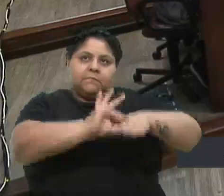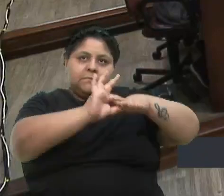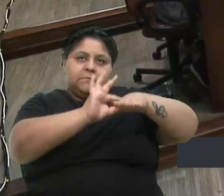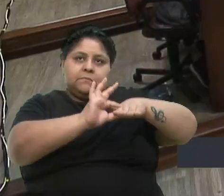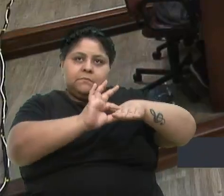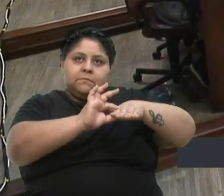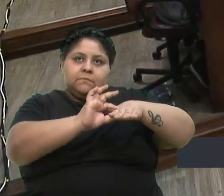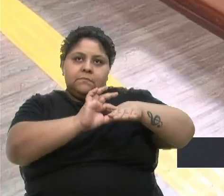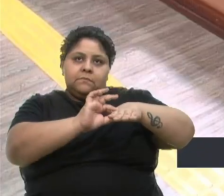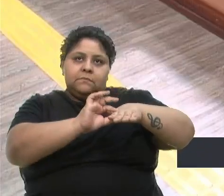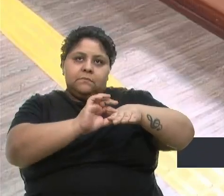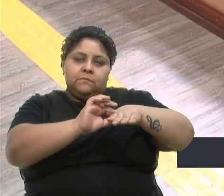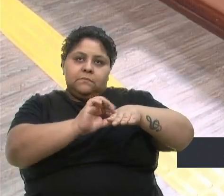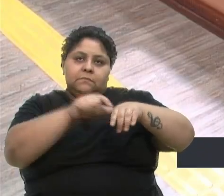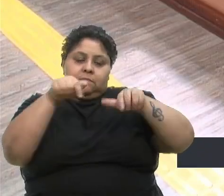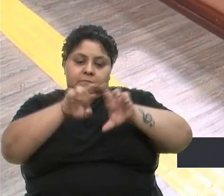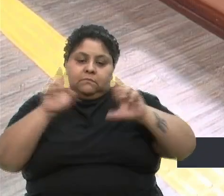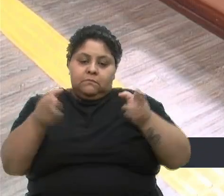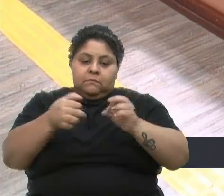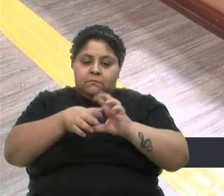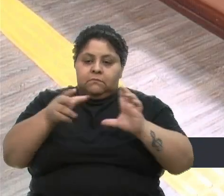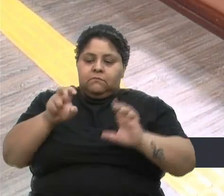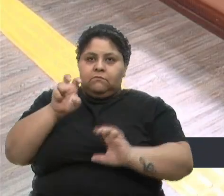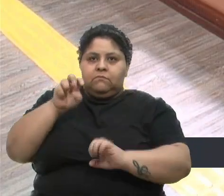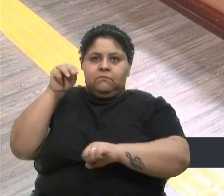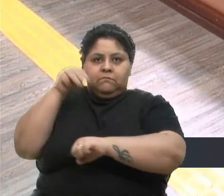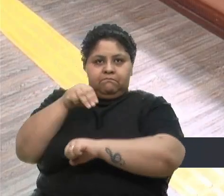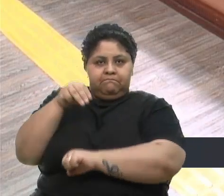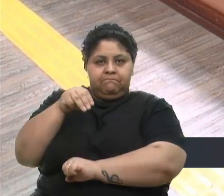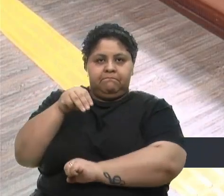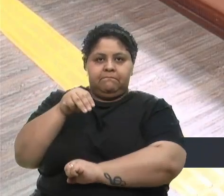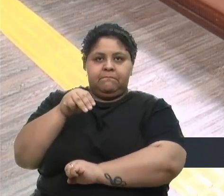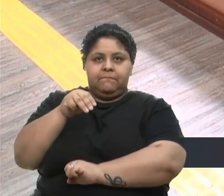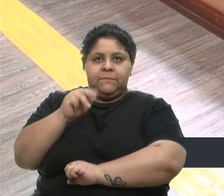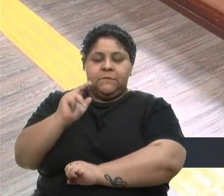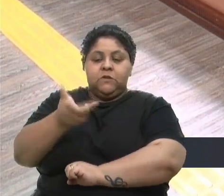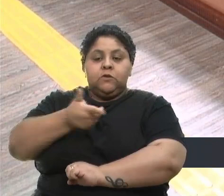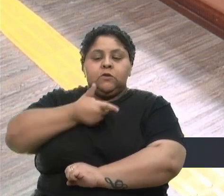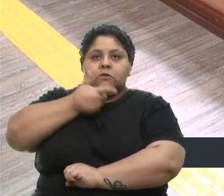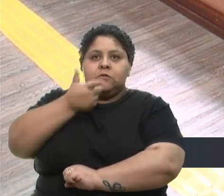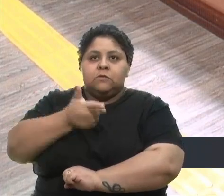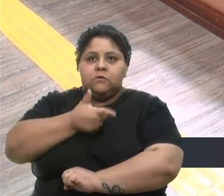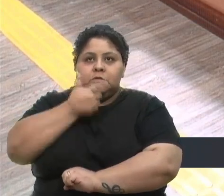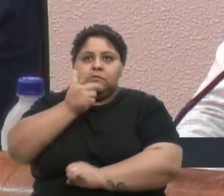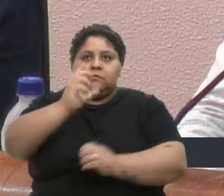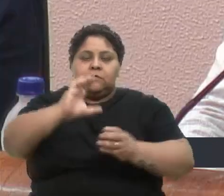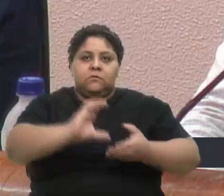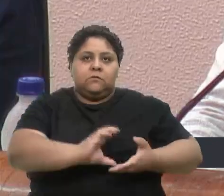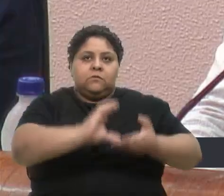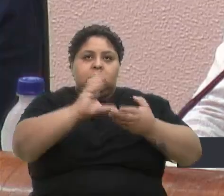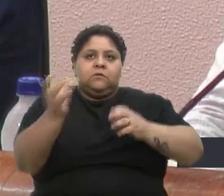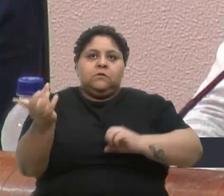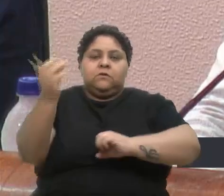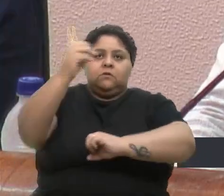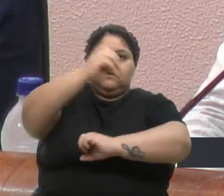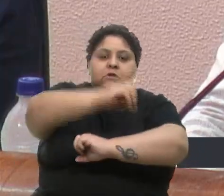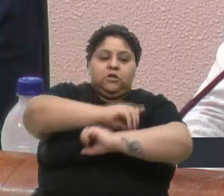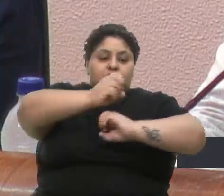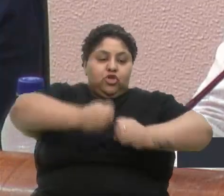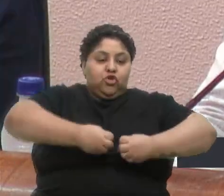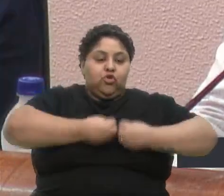Essa sessão ordinária abre espaço de cinco minutos para a manifestação da coordenadora do dia de doar.